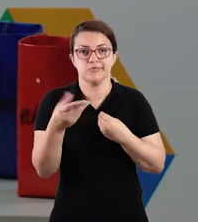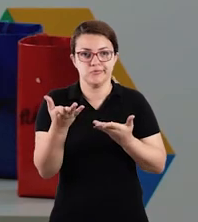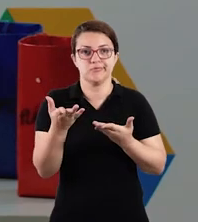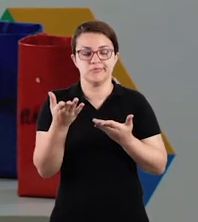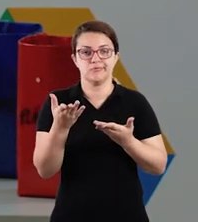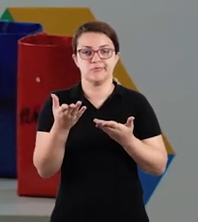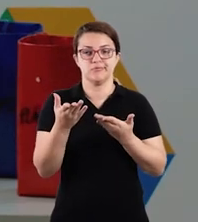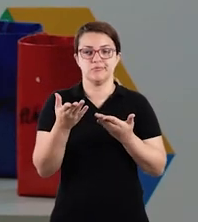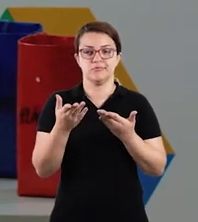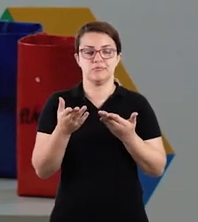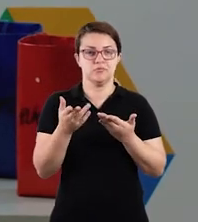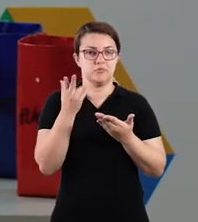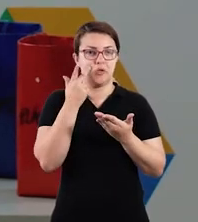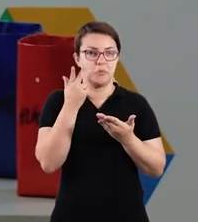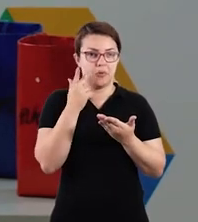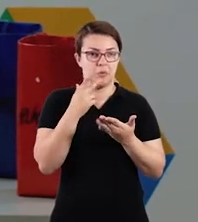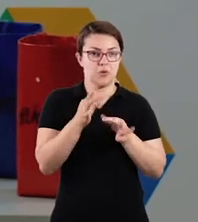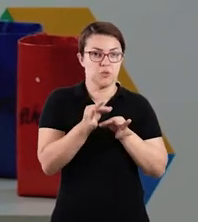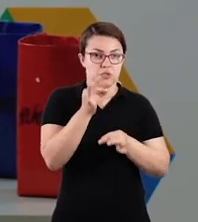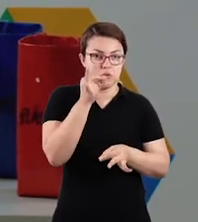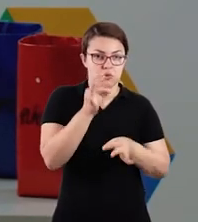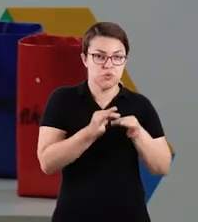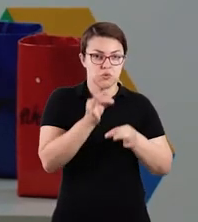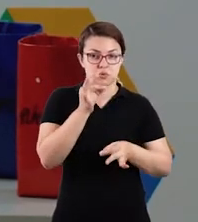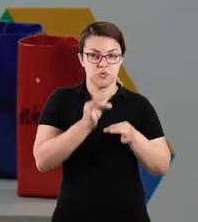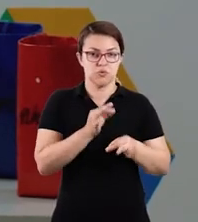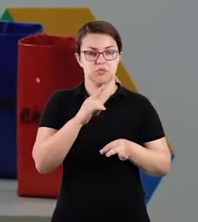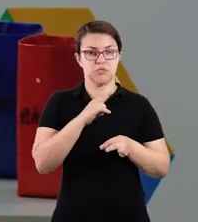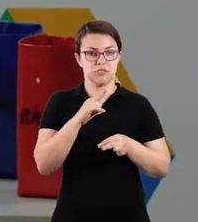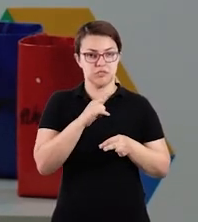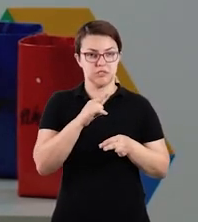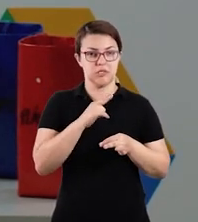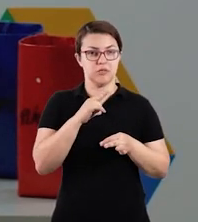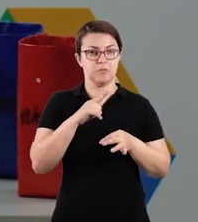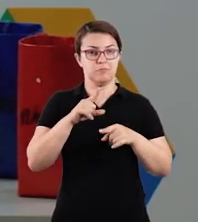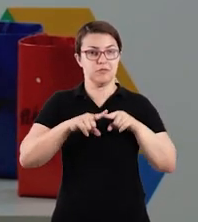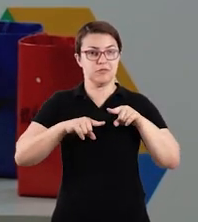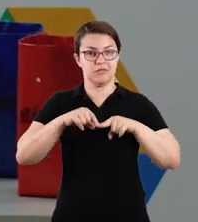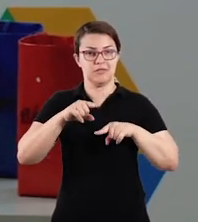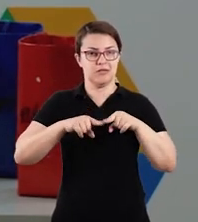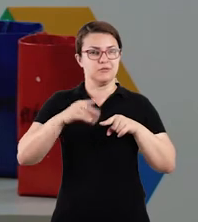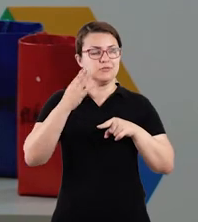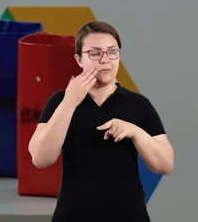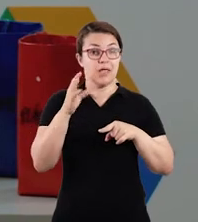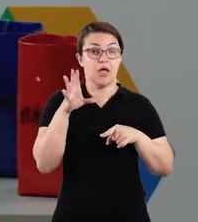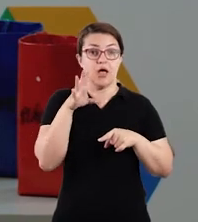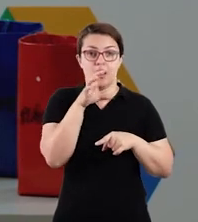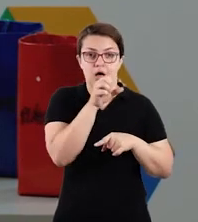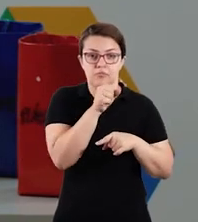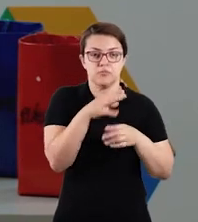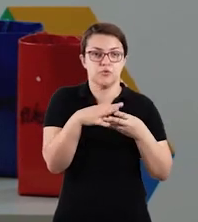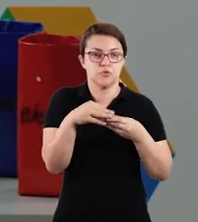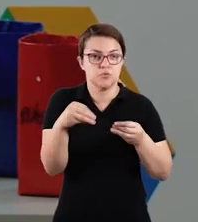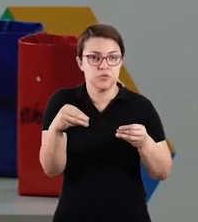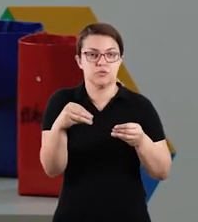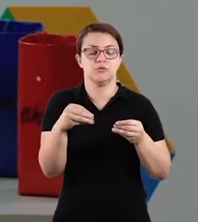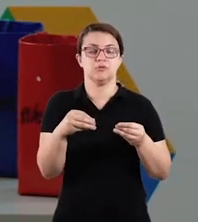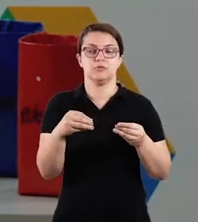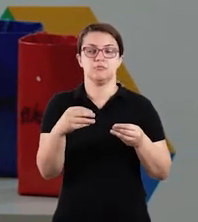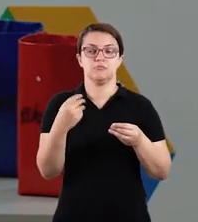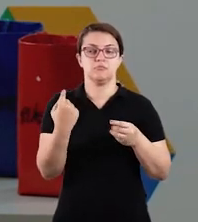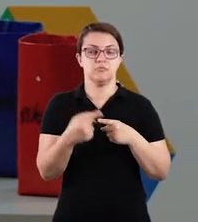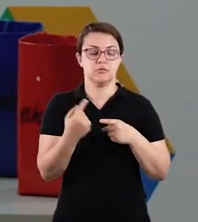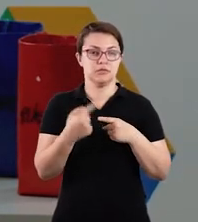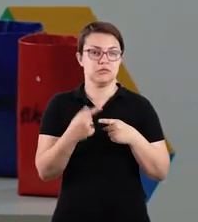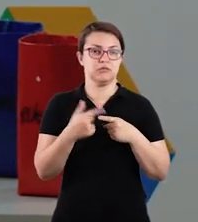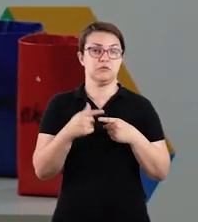conhece, de plástico, né? Geralmente, oferecem um canudo que tem um material de decomposição mais rápida. E, justamente,